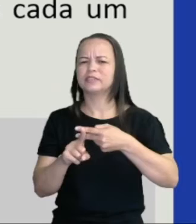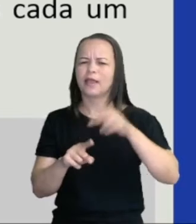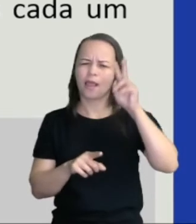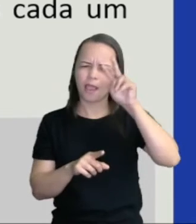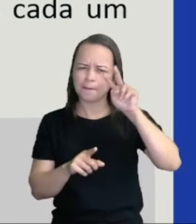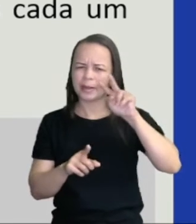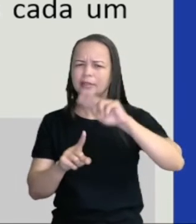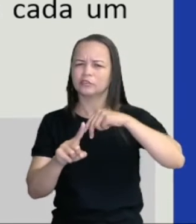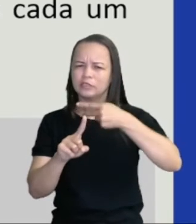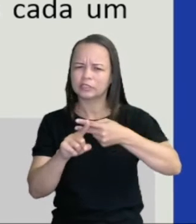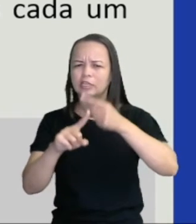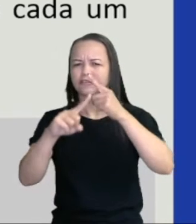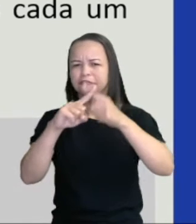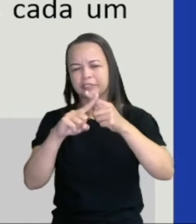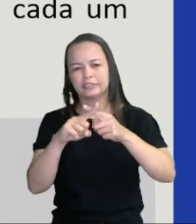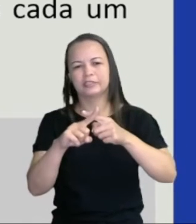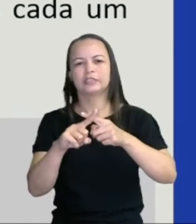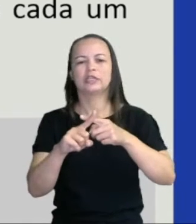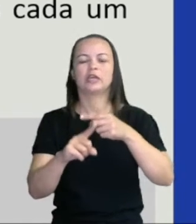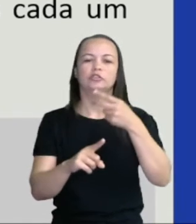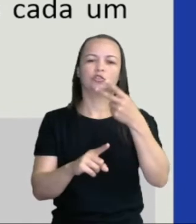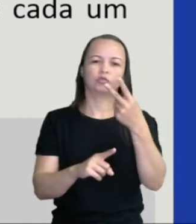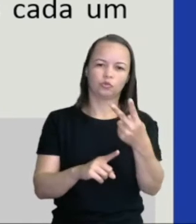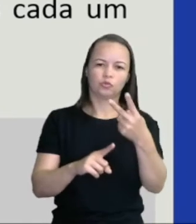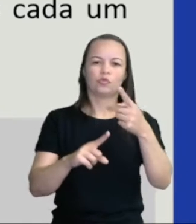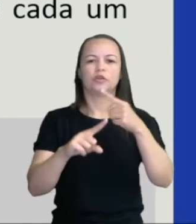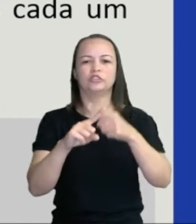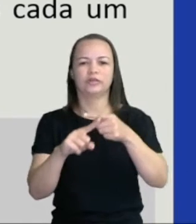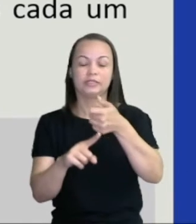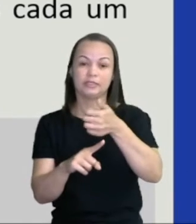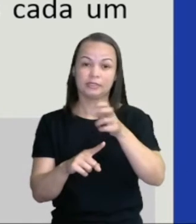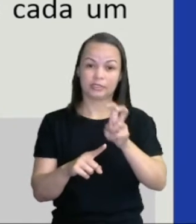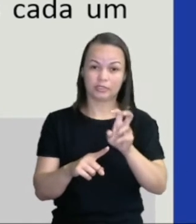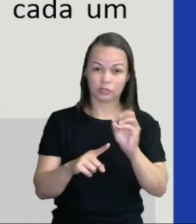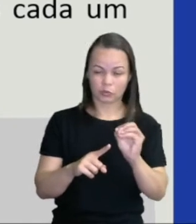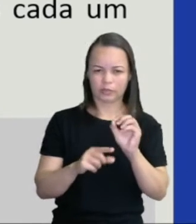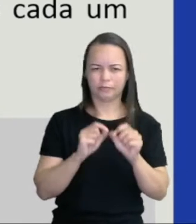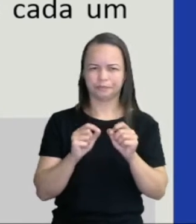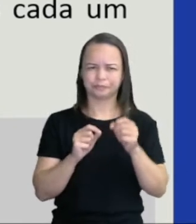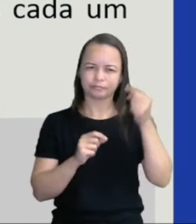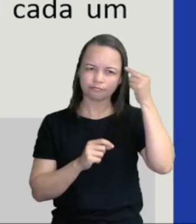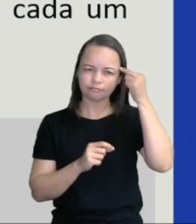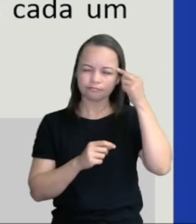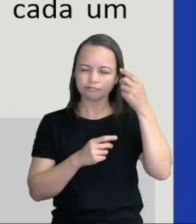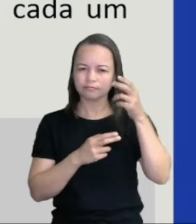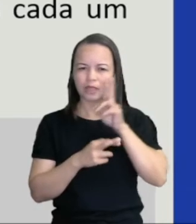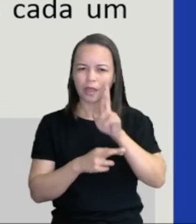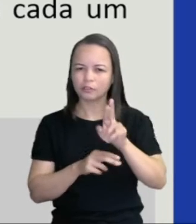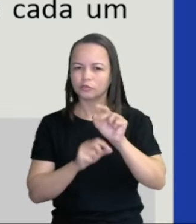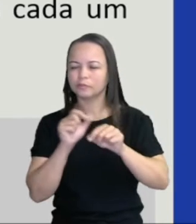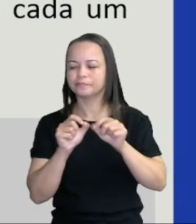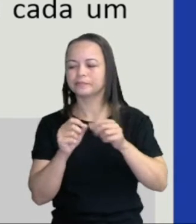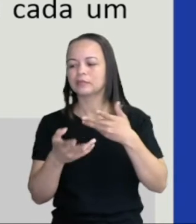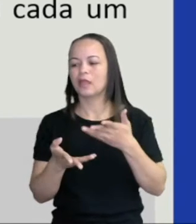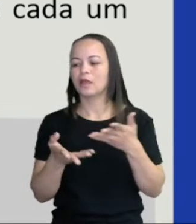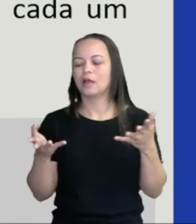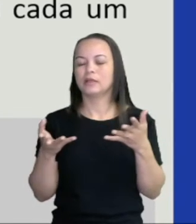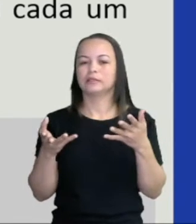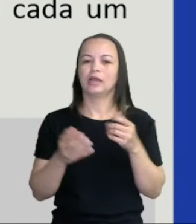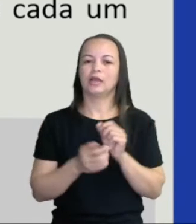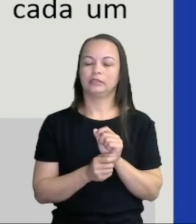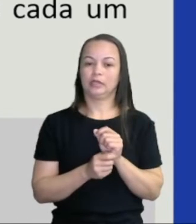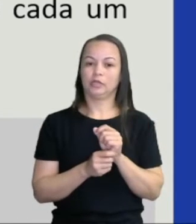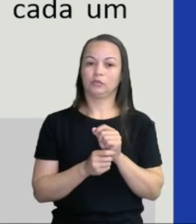150. Então, já vai pensando aí na resposta. Do total de figurinhas compradas por tio Carlos e tio Júlio, 180